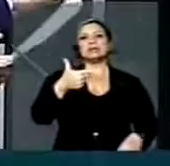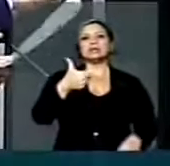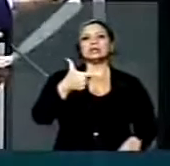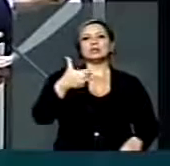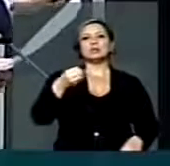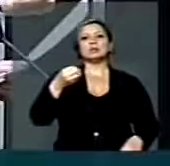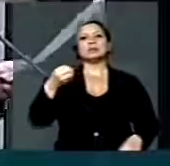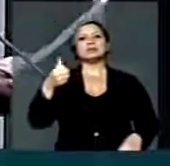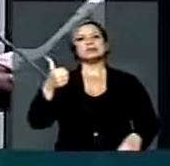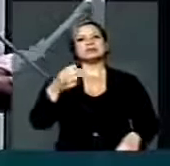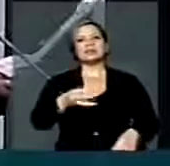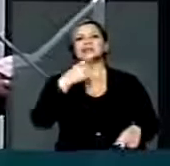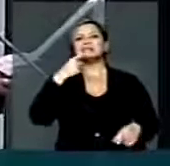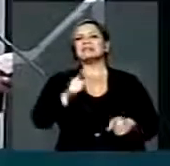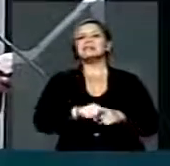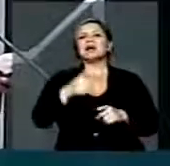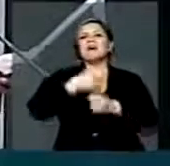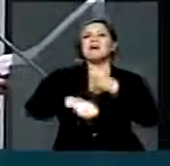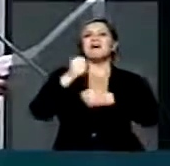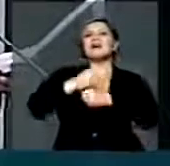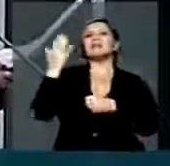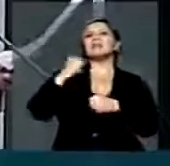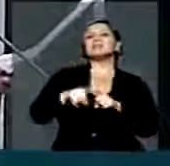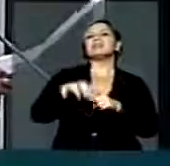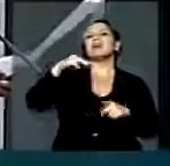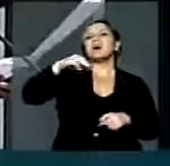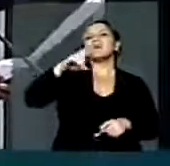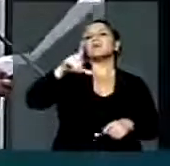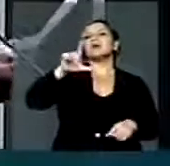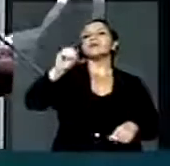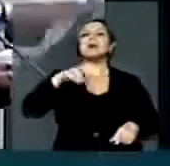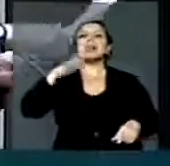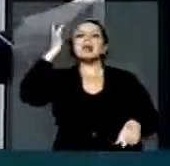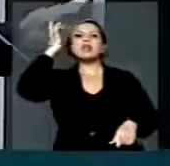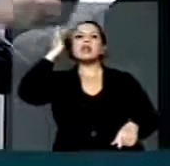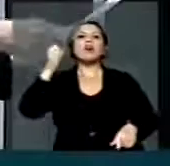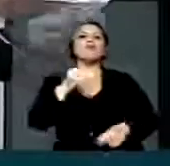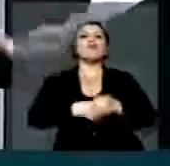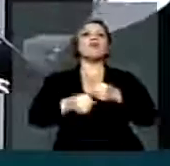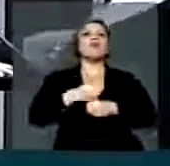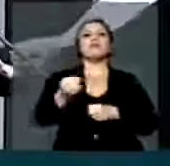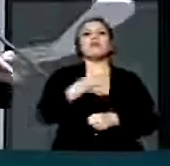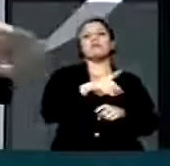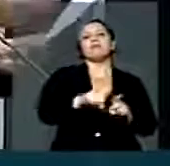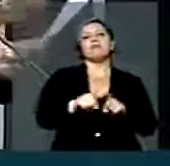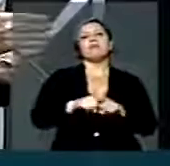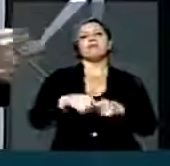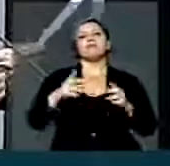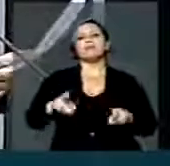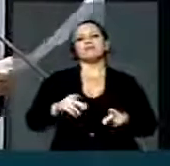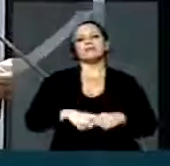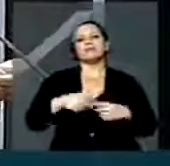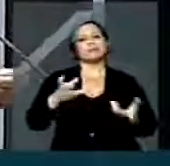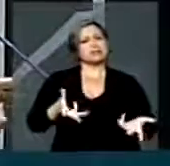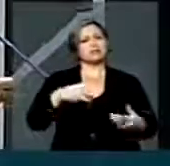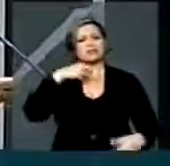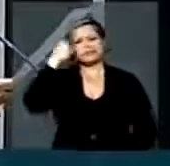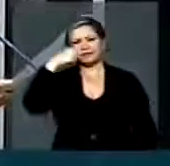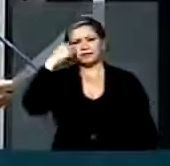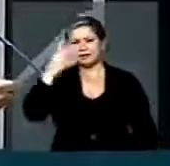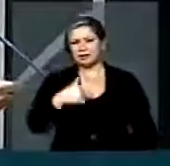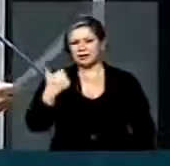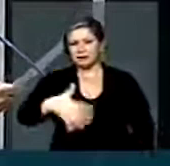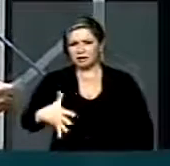ele é fabricado em 2013, mas o modelo de 2014 é mais valorizado daquele fabricado em 2013. É uma aberração.